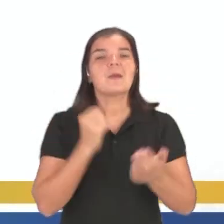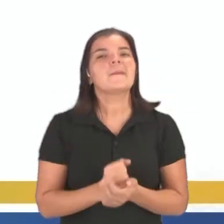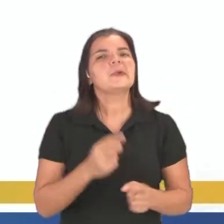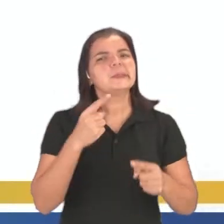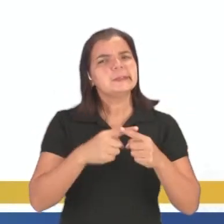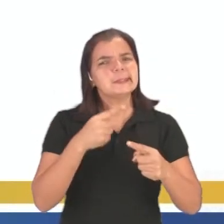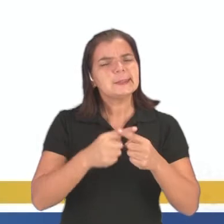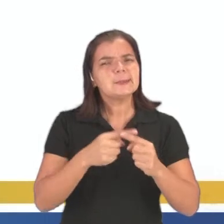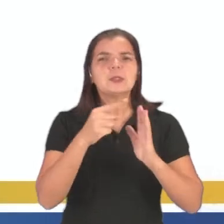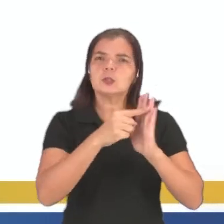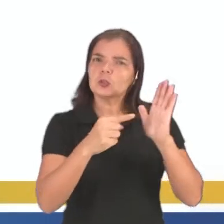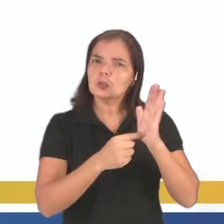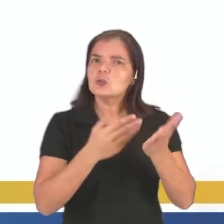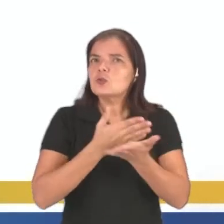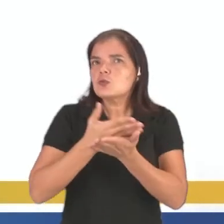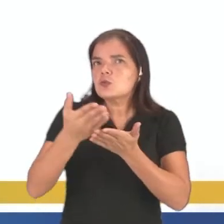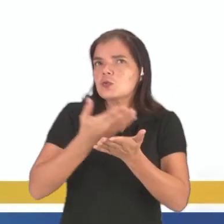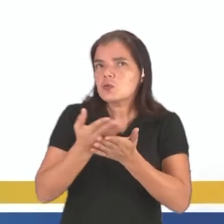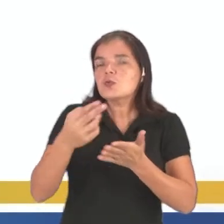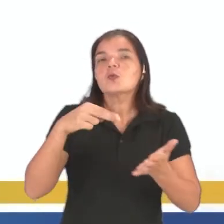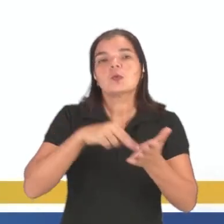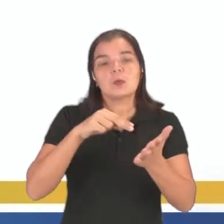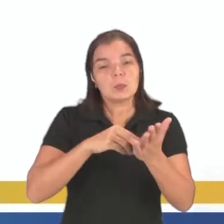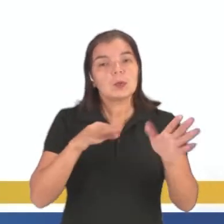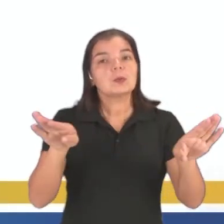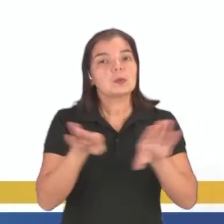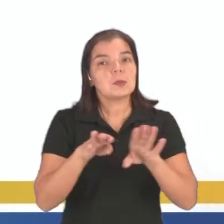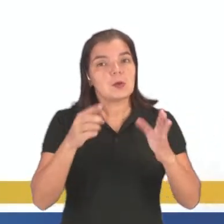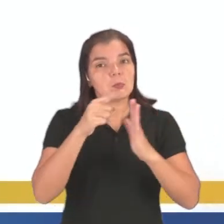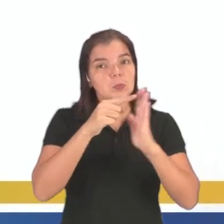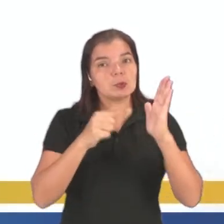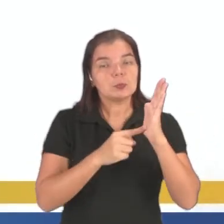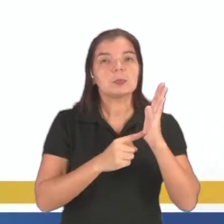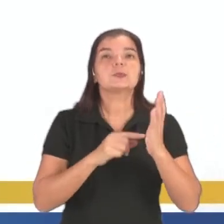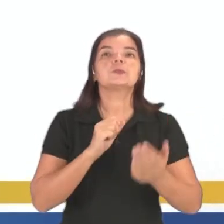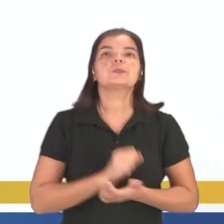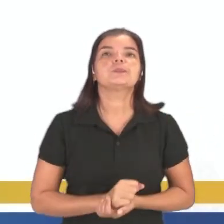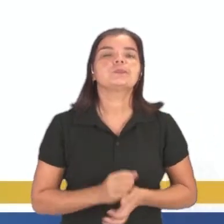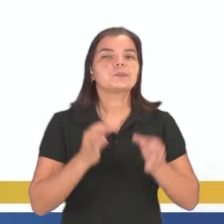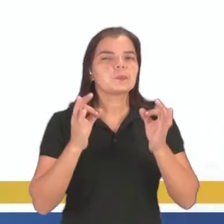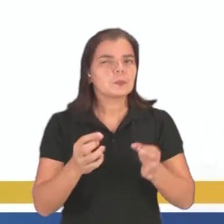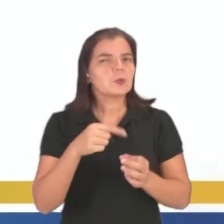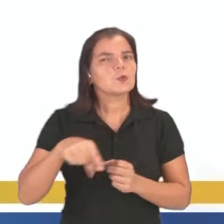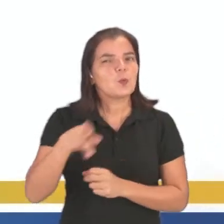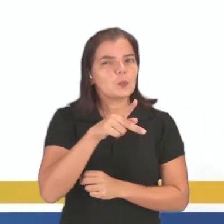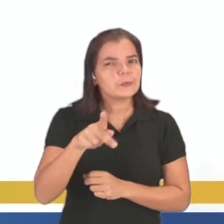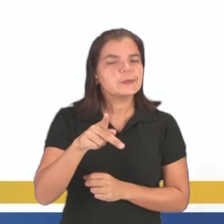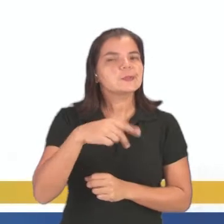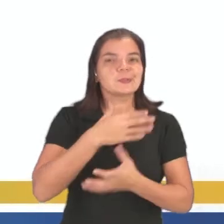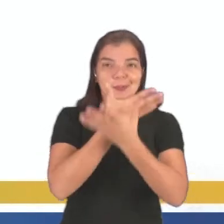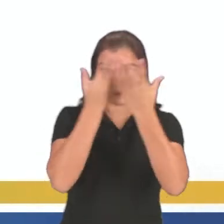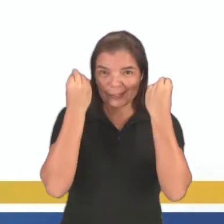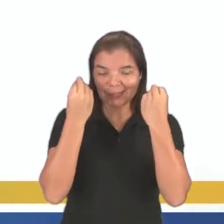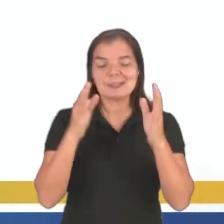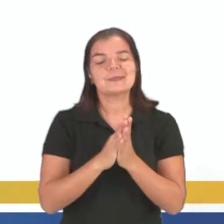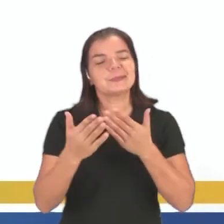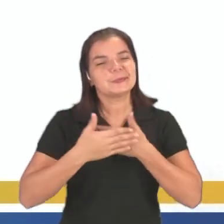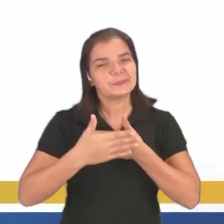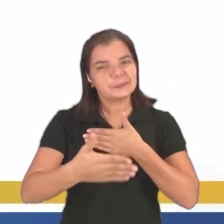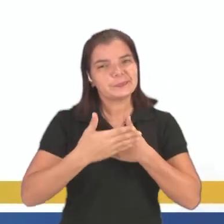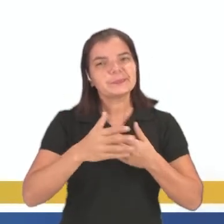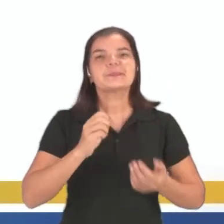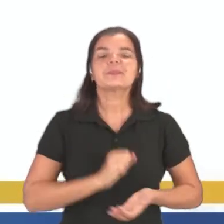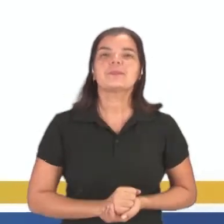Sempre que tiver uma exclamação, lá no início tem que ter um ponto de exclamação de cabeça pra baixo. Certo? Só que o professor de vocês esqueceu. Mas vamos seguir?